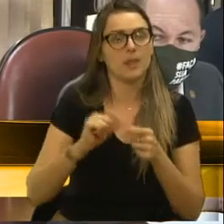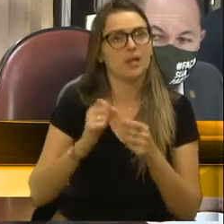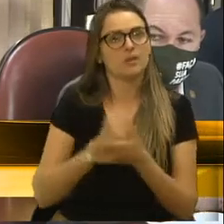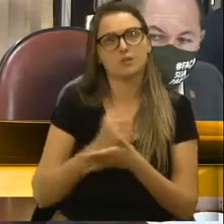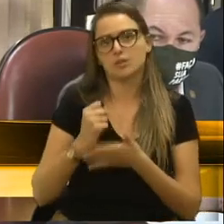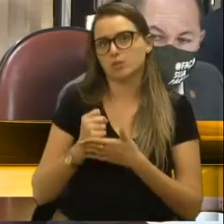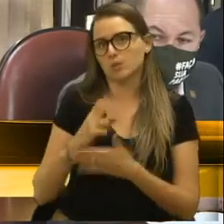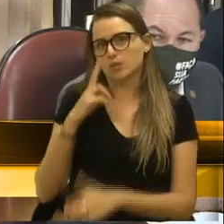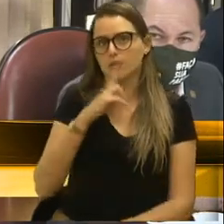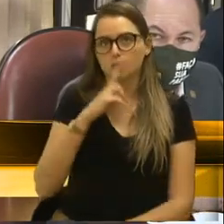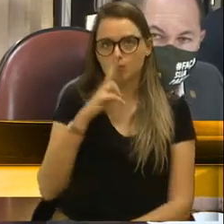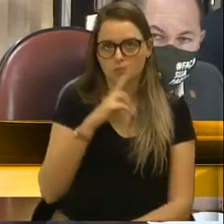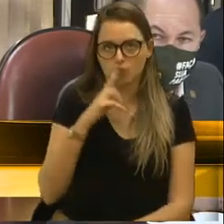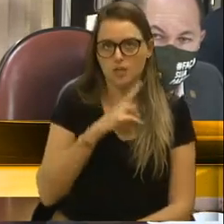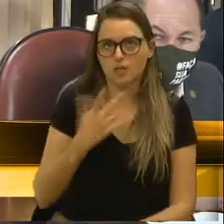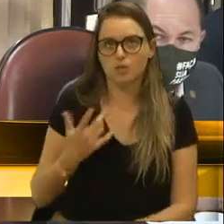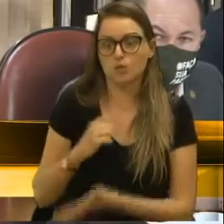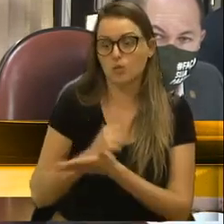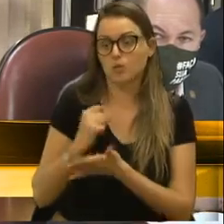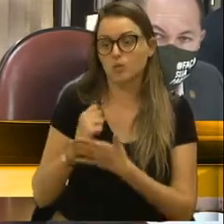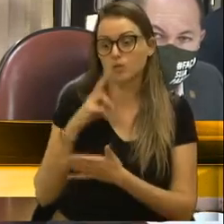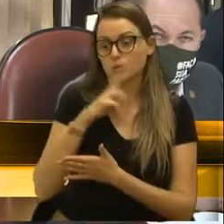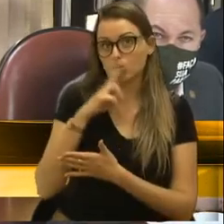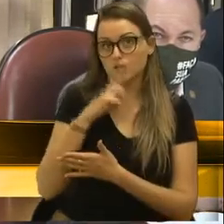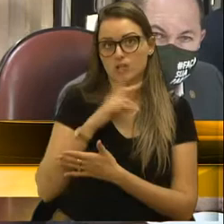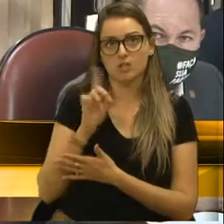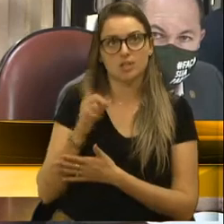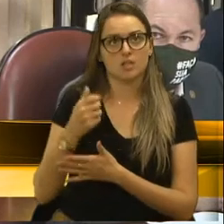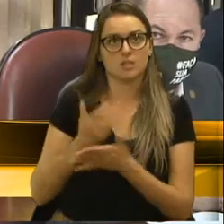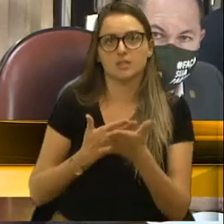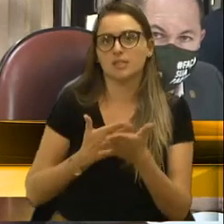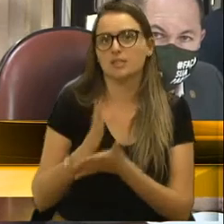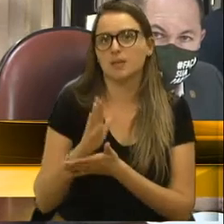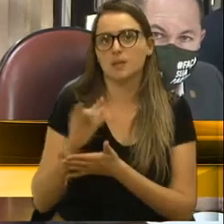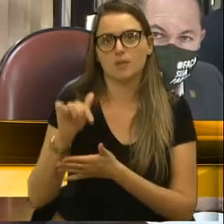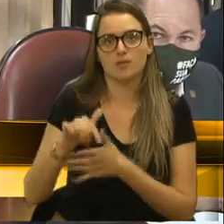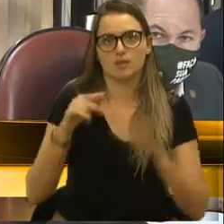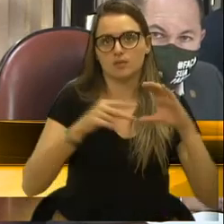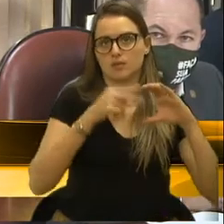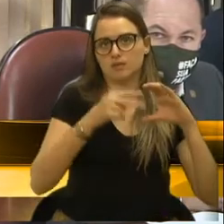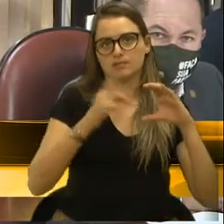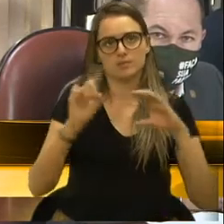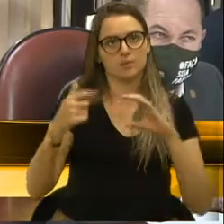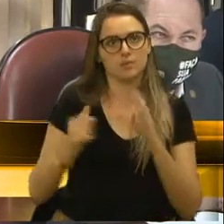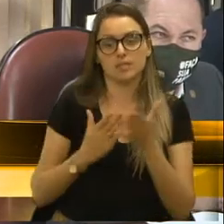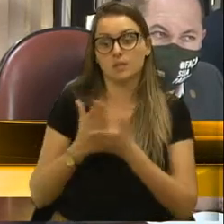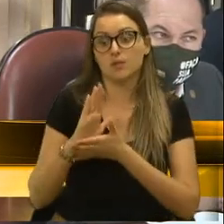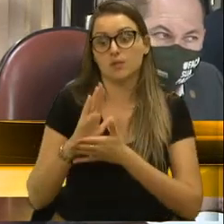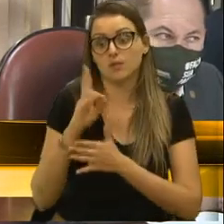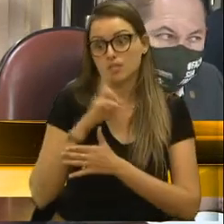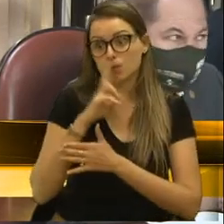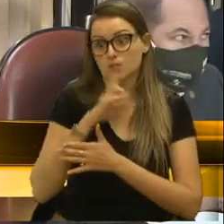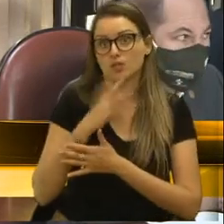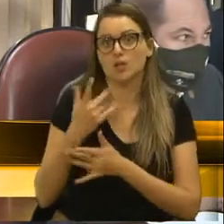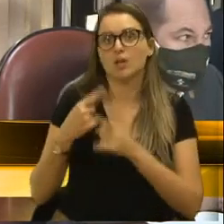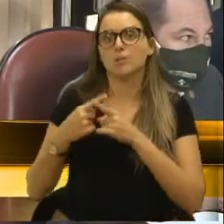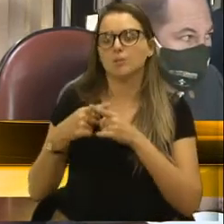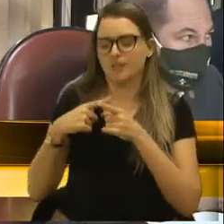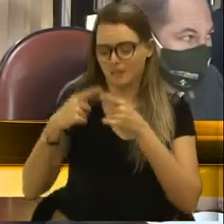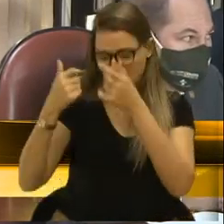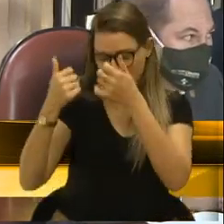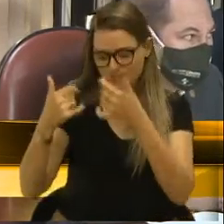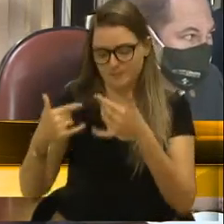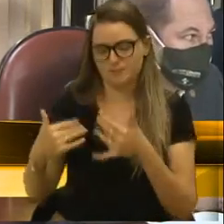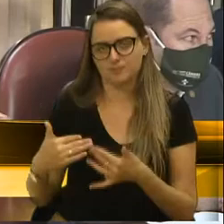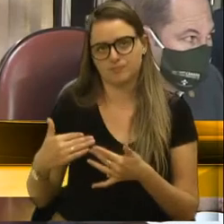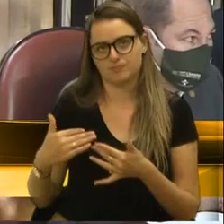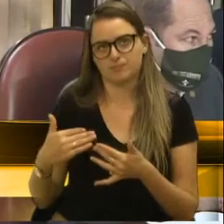emergencial. O contrato emergencial não precisa nem passar na Câmara de Vereadores. Não precisa passar por aqui, porque tem justificativa para isso. Então,